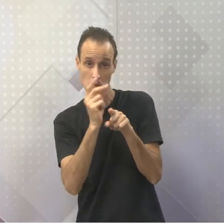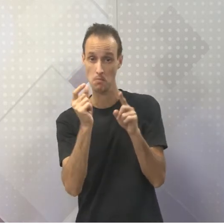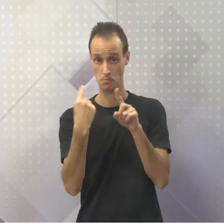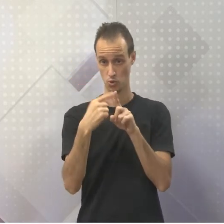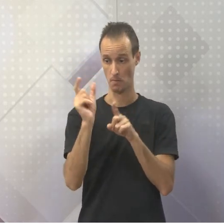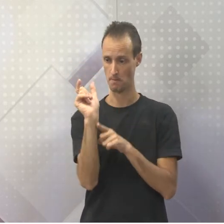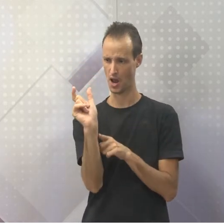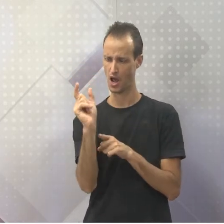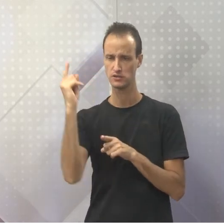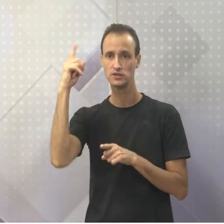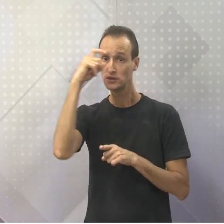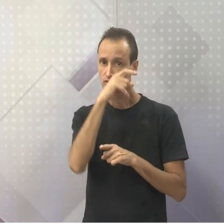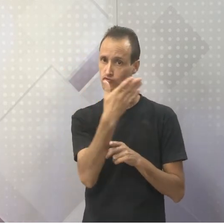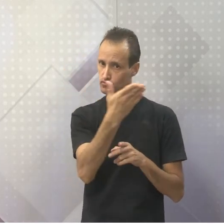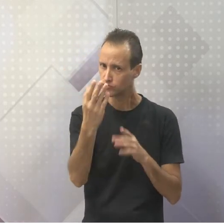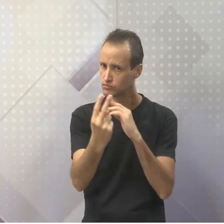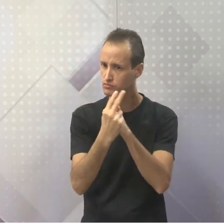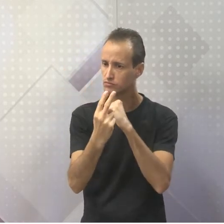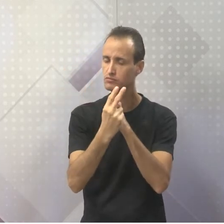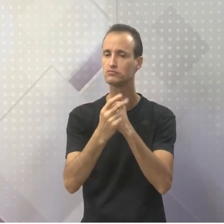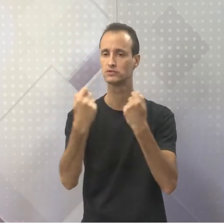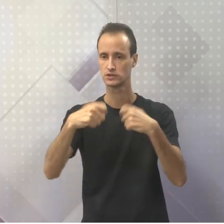difícil, então você que está em casa, presta atenção aí,